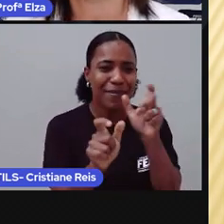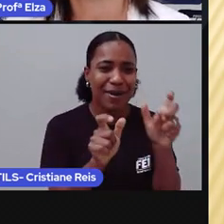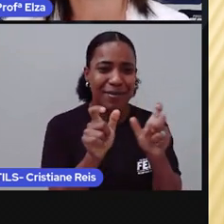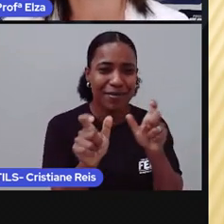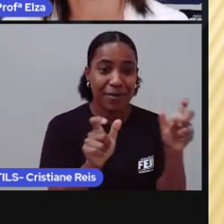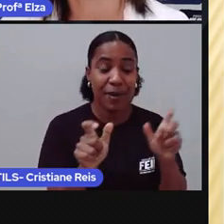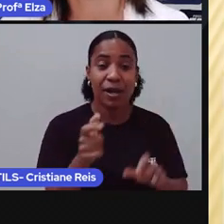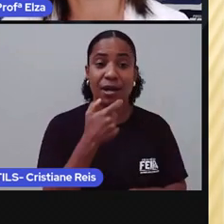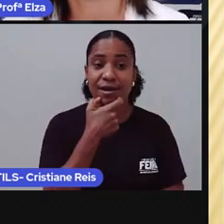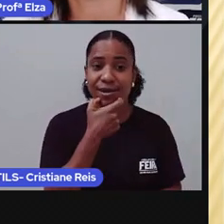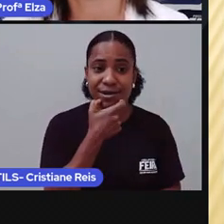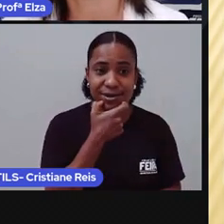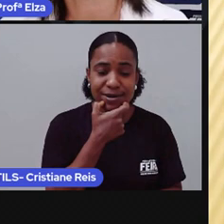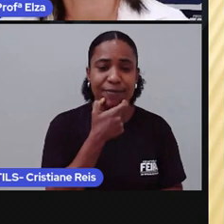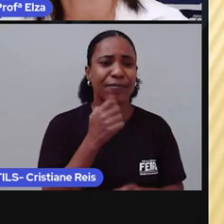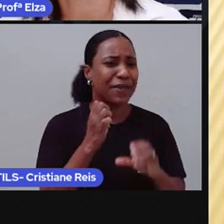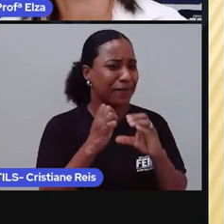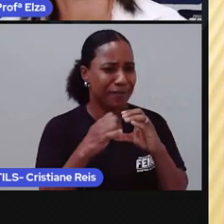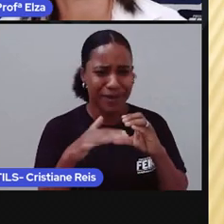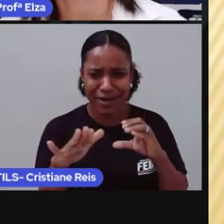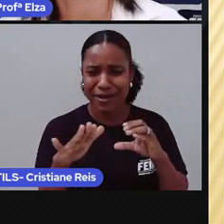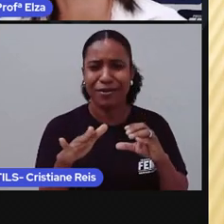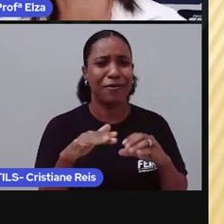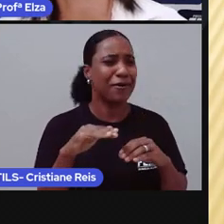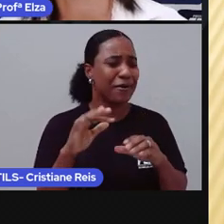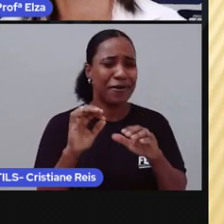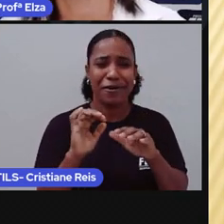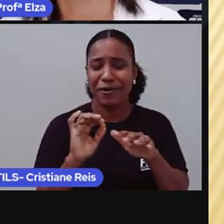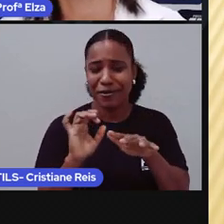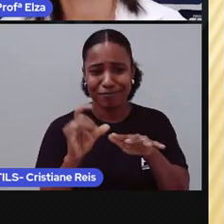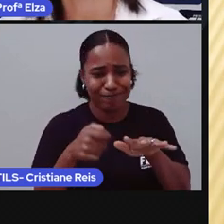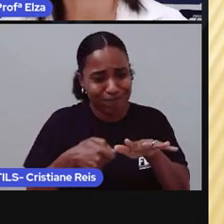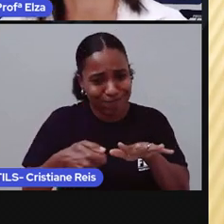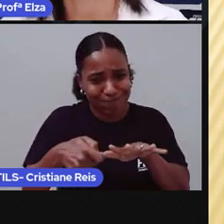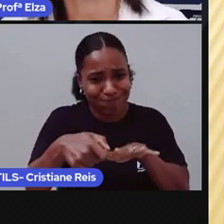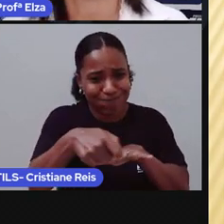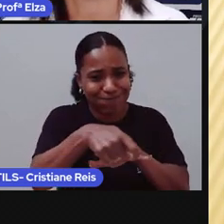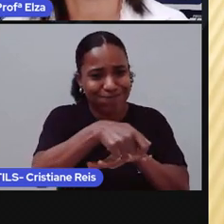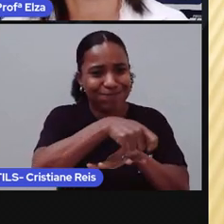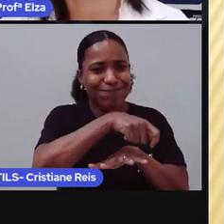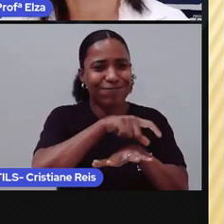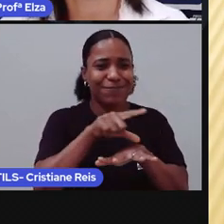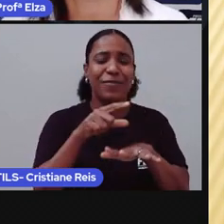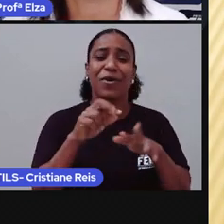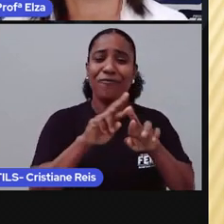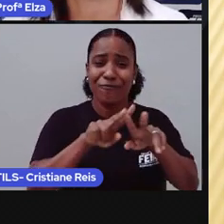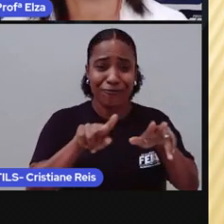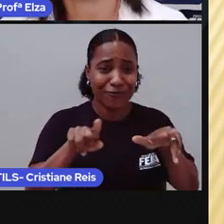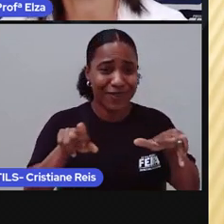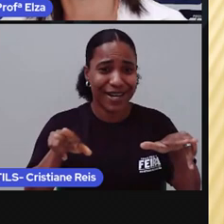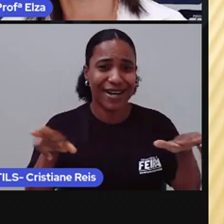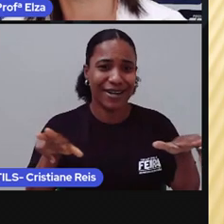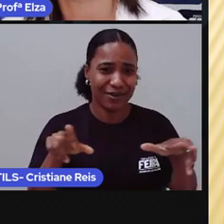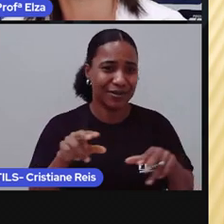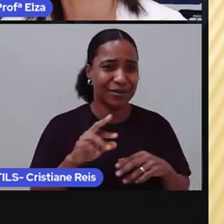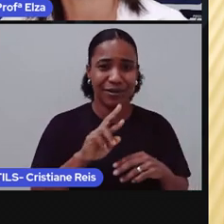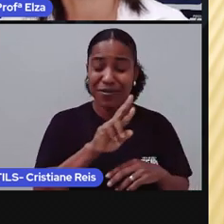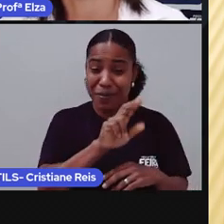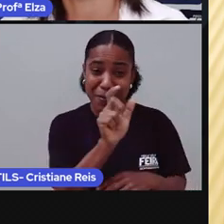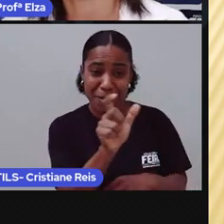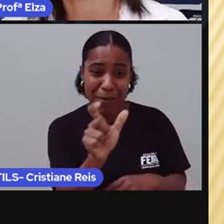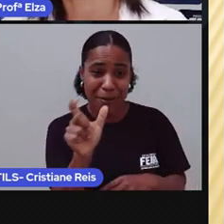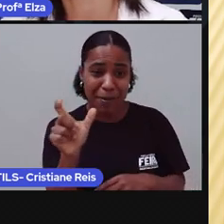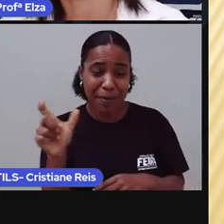e-mail, fake, fashion, fast food, feedback, fitness, hambúrguer,